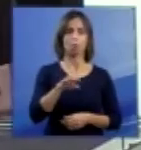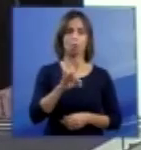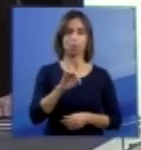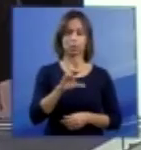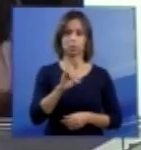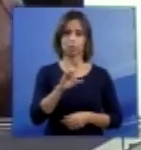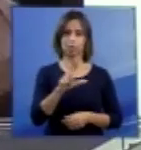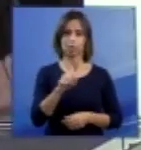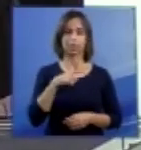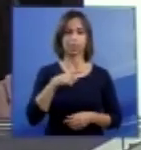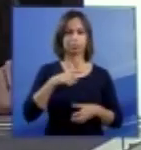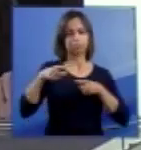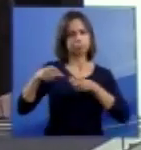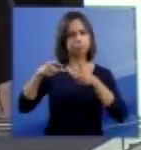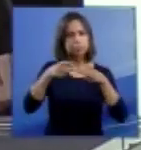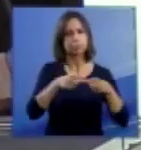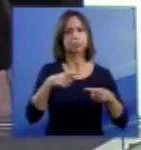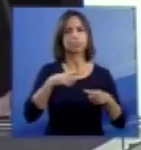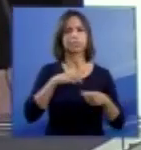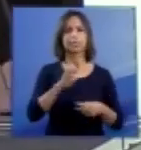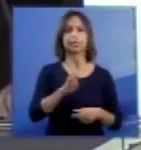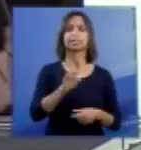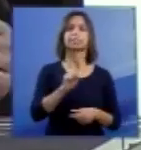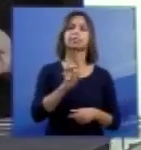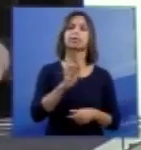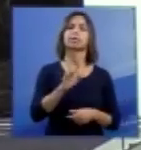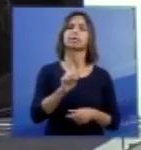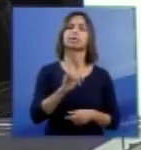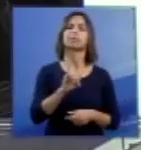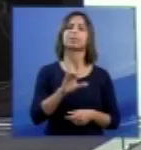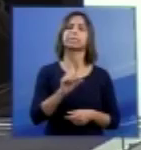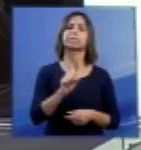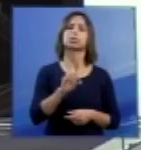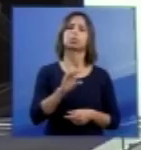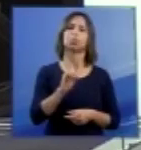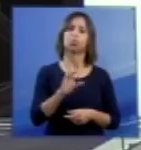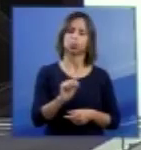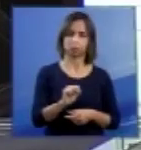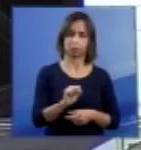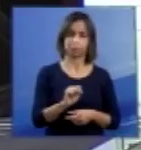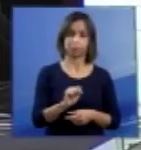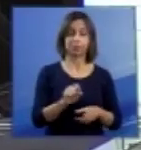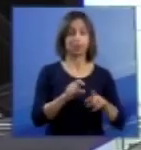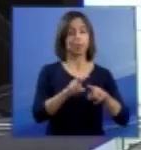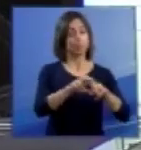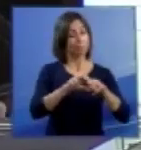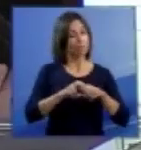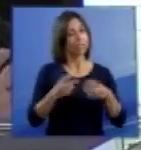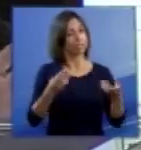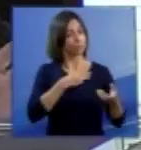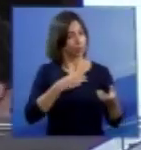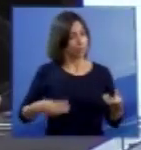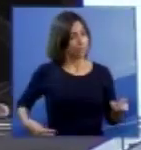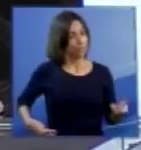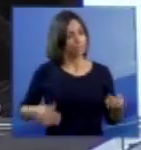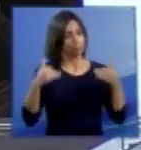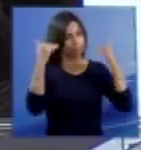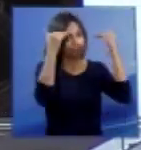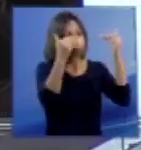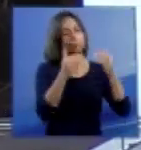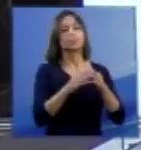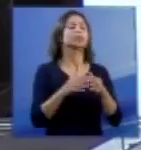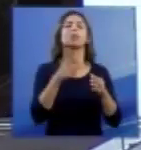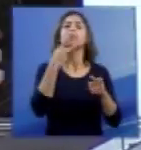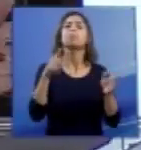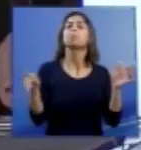morfogenéticos extrafísicos não locais. Com isso, Excelência, eu estou querendo dizer que a própria